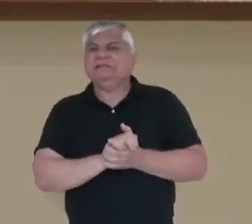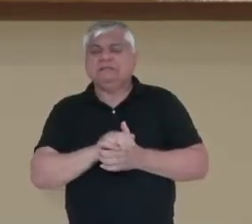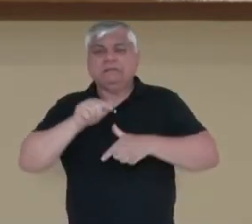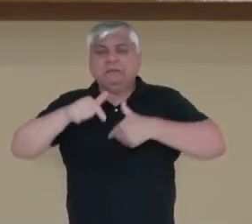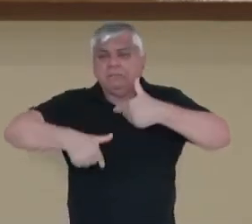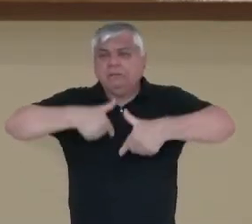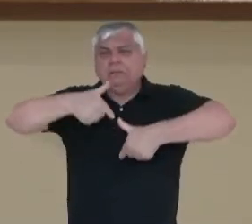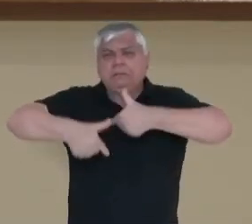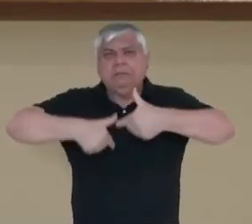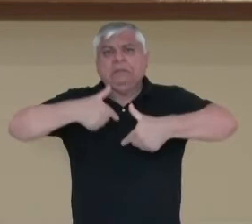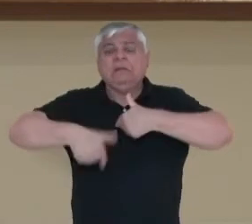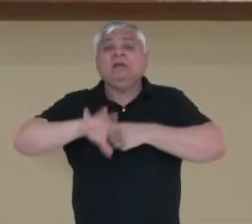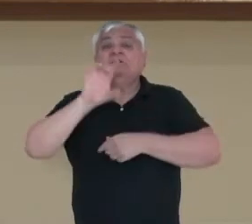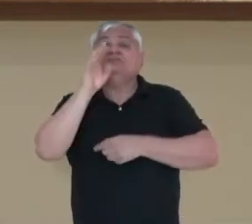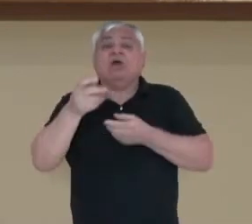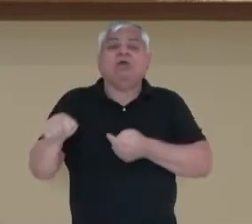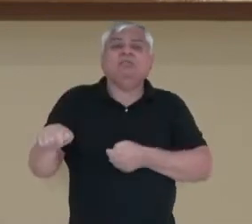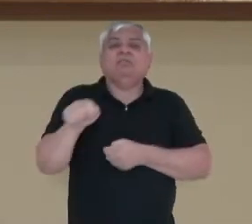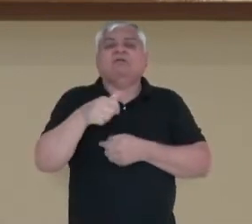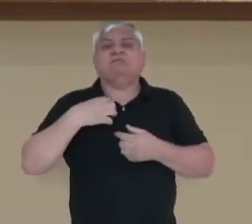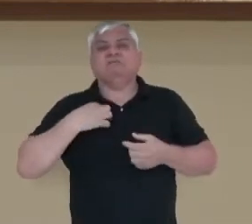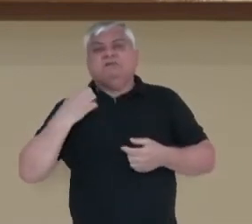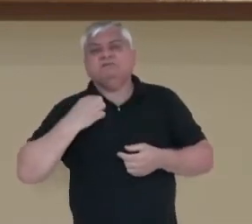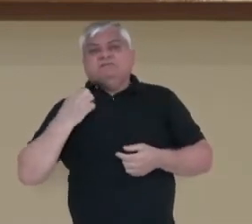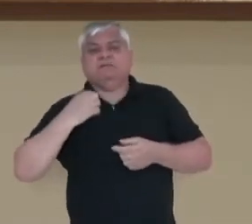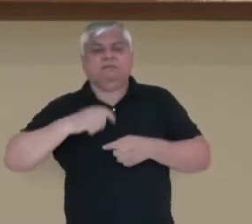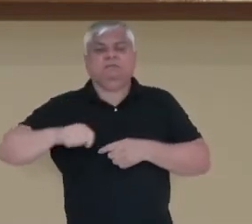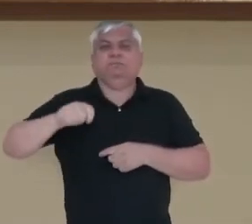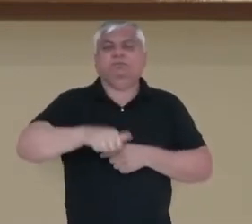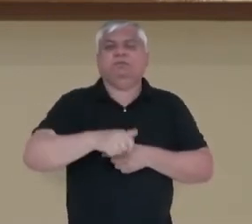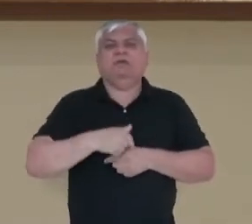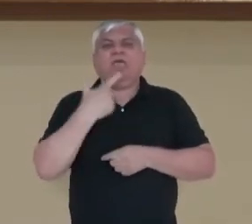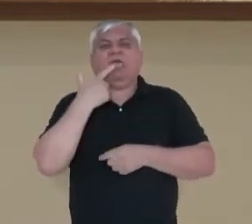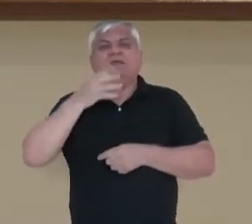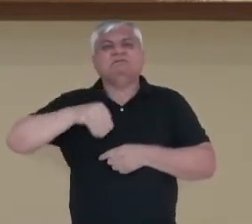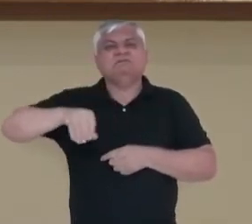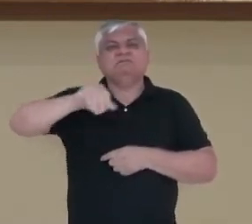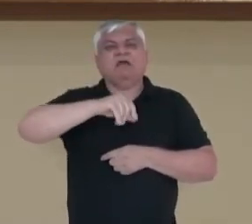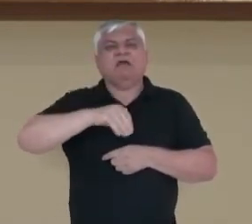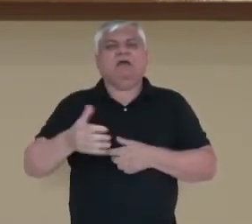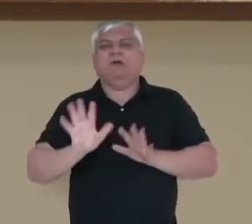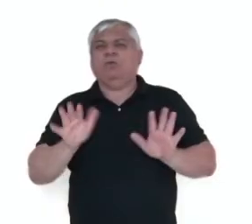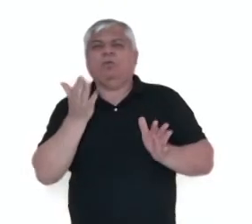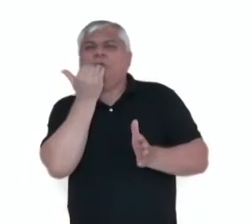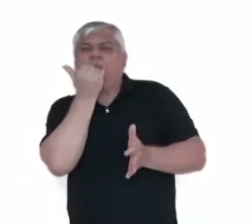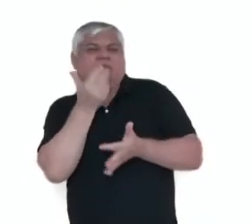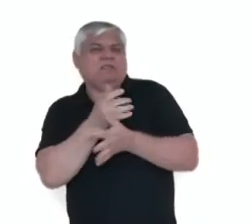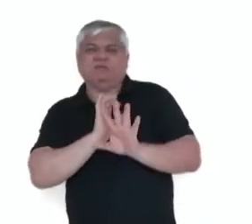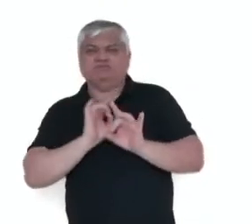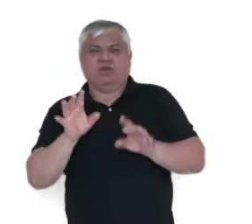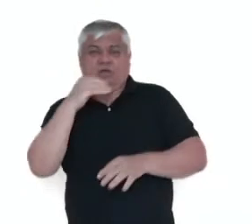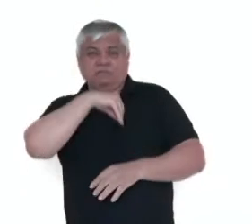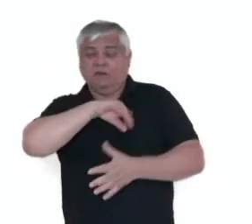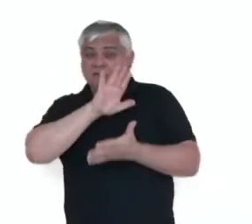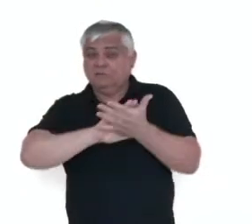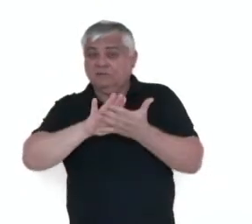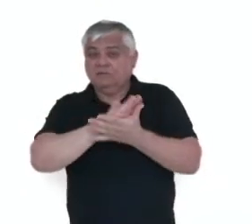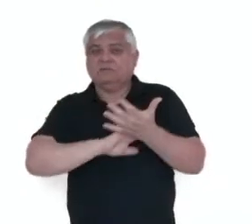trabalho. Apenas recebiam tecidos, sal, algum tipo de alimento. Em 1903,